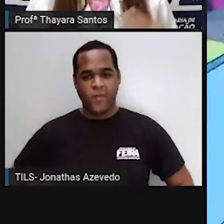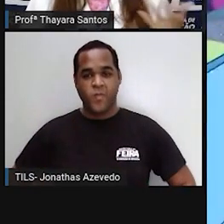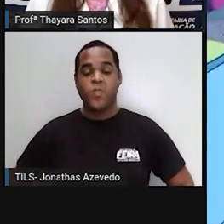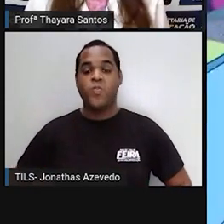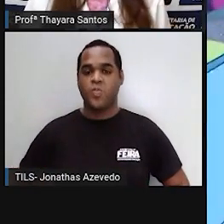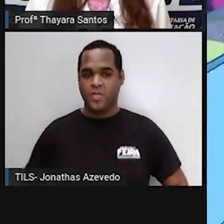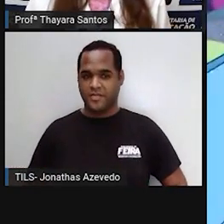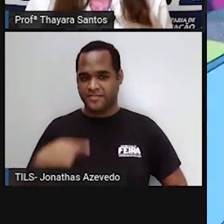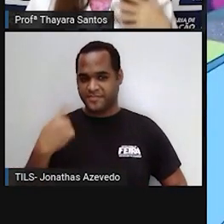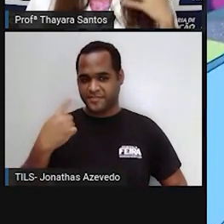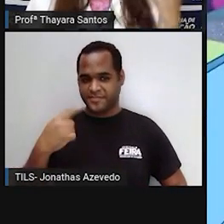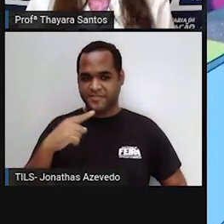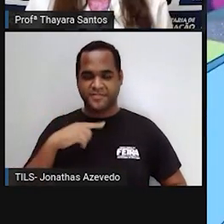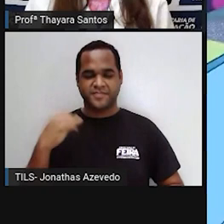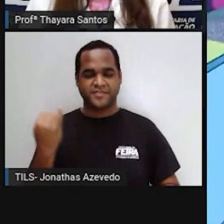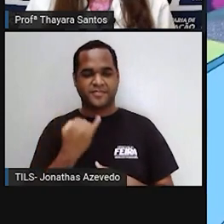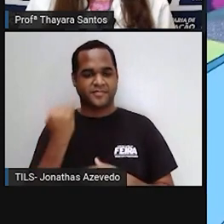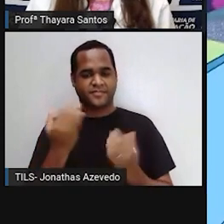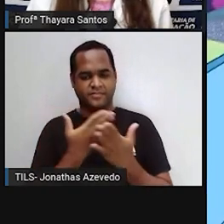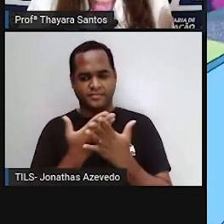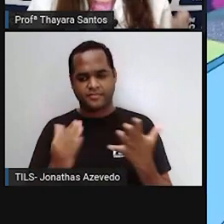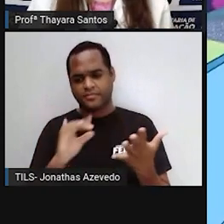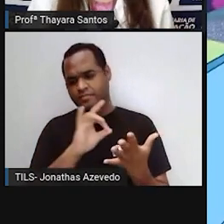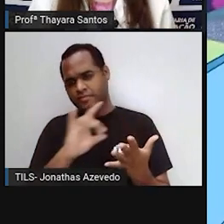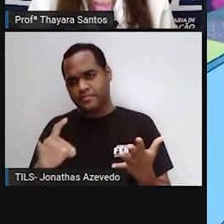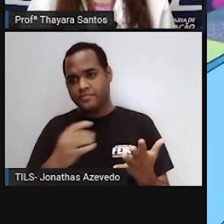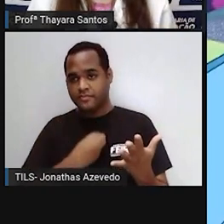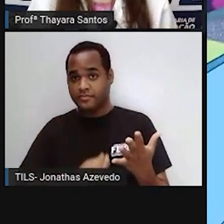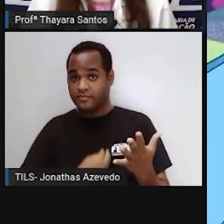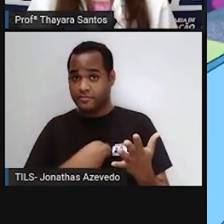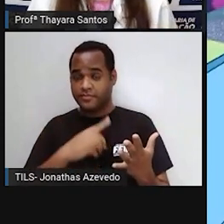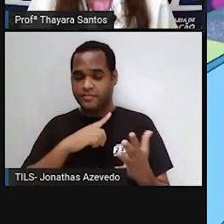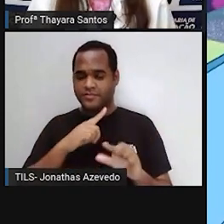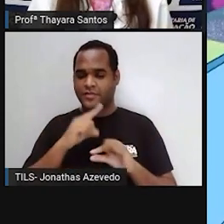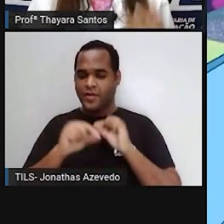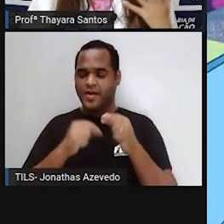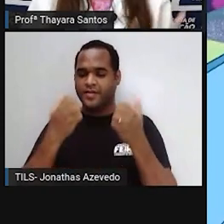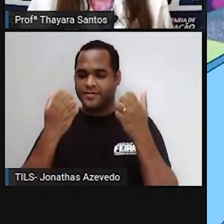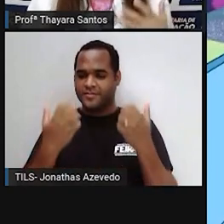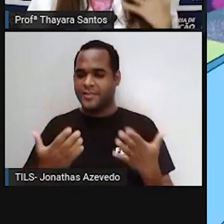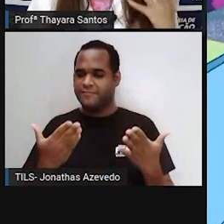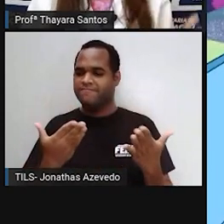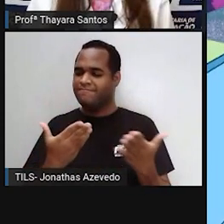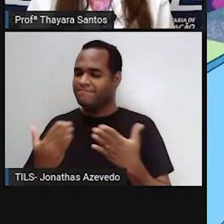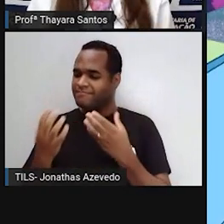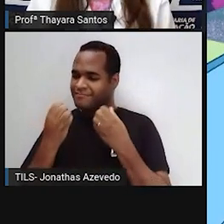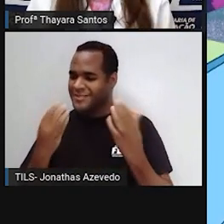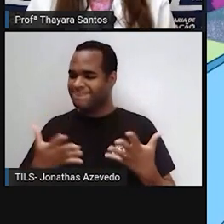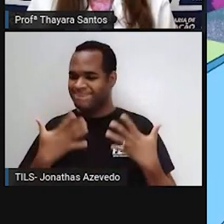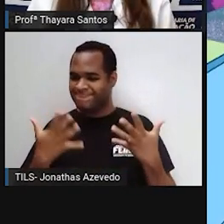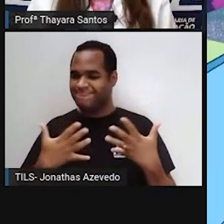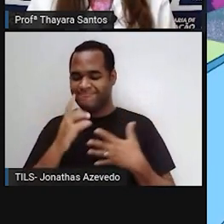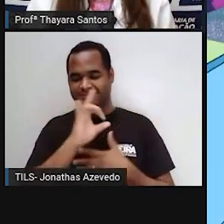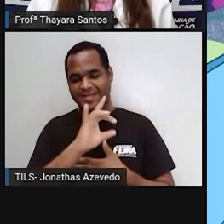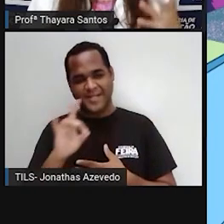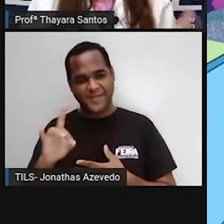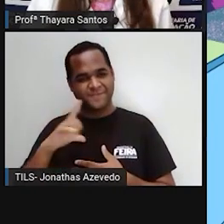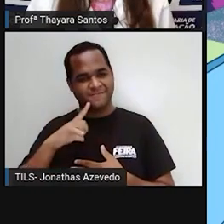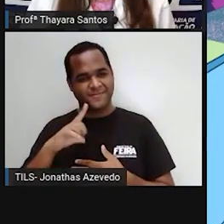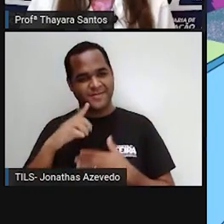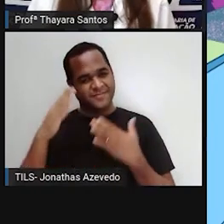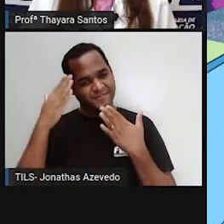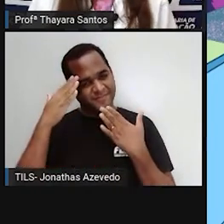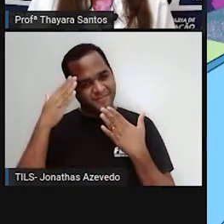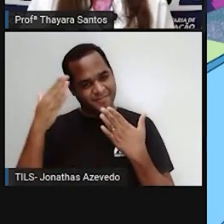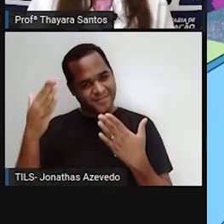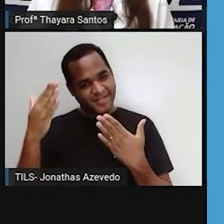Primeiro do que tudo, sejam vocês que estão aí do outro lado muito bem-vindos com a gente de novo, é um prazer e uma alegria enorme ter vocês aqui, muito obrigada